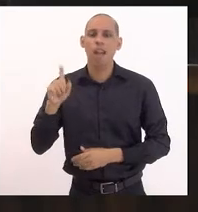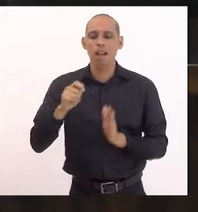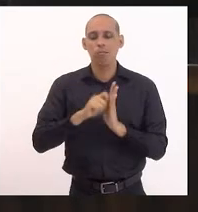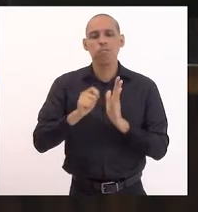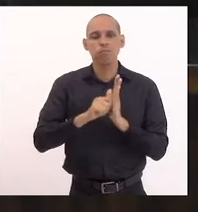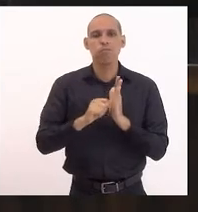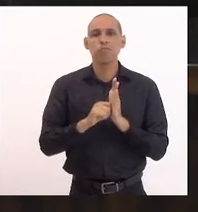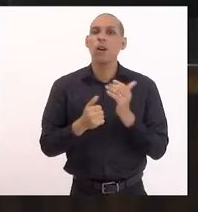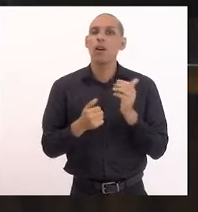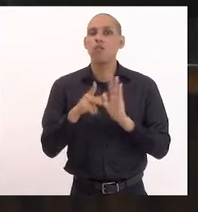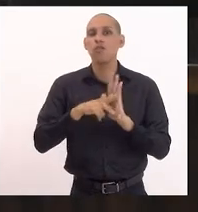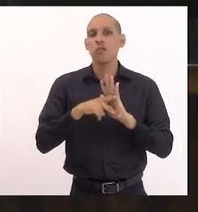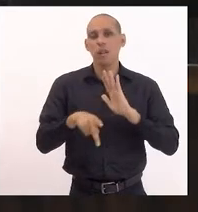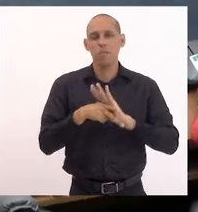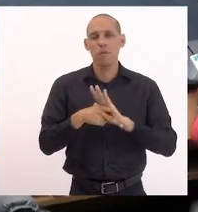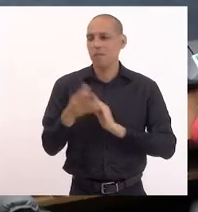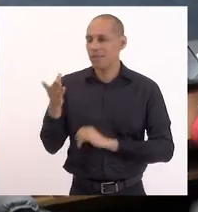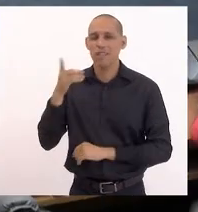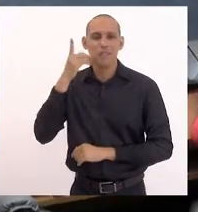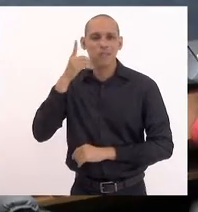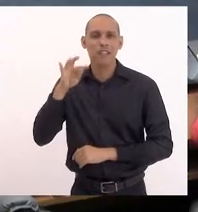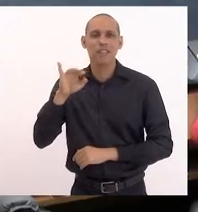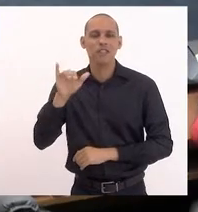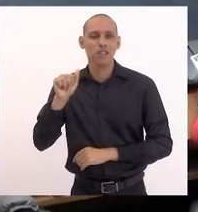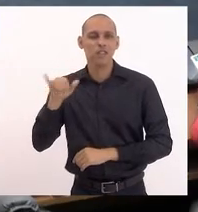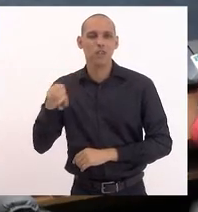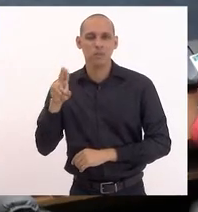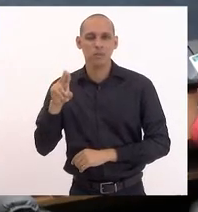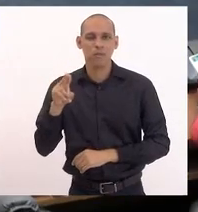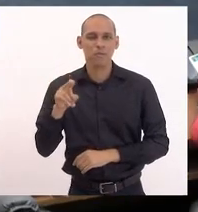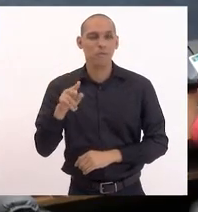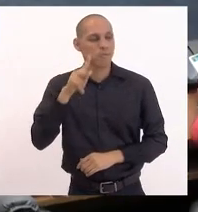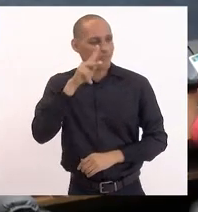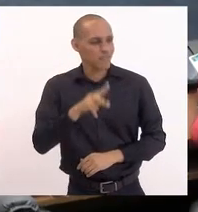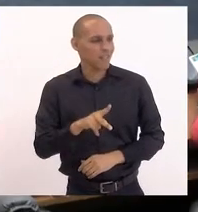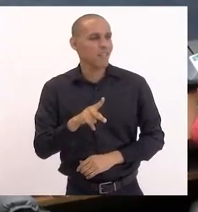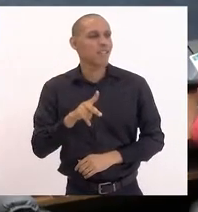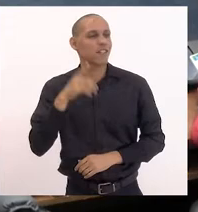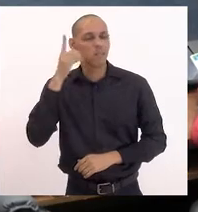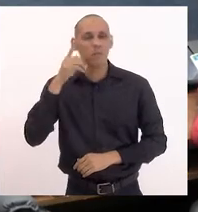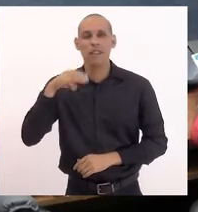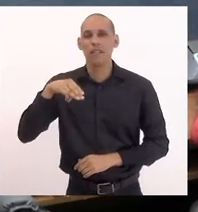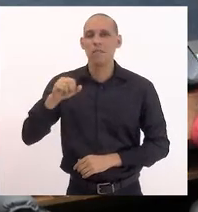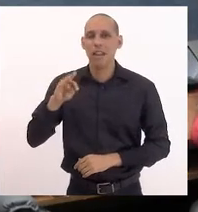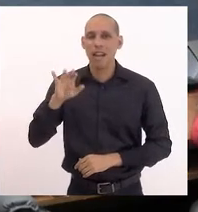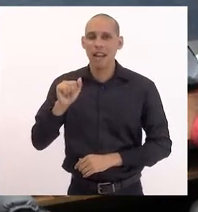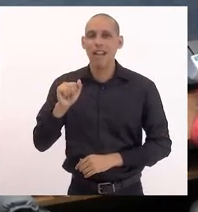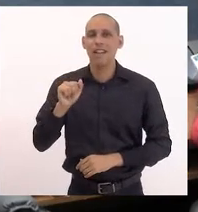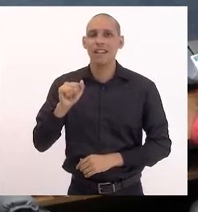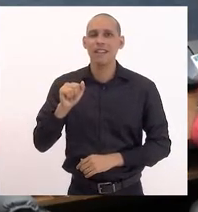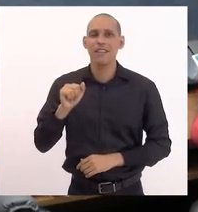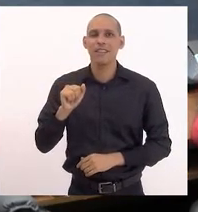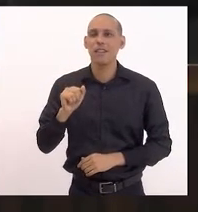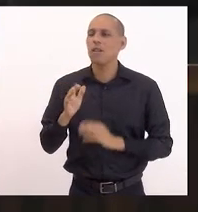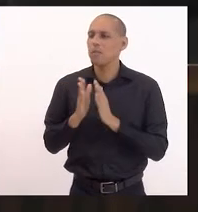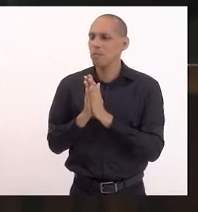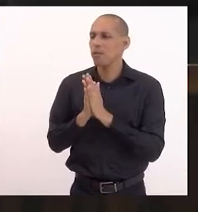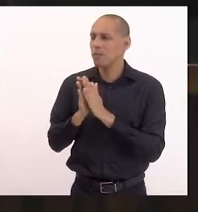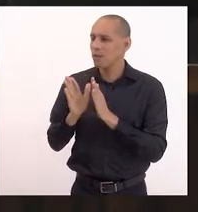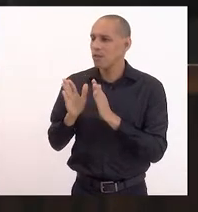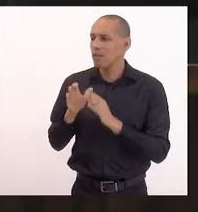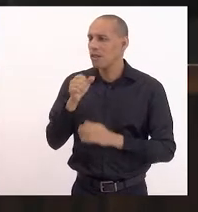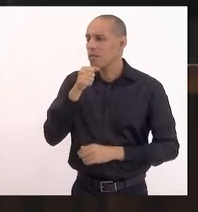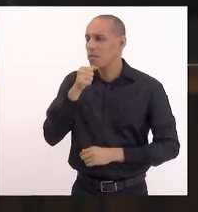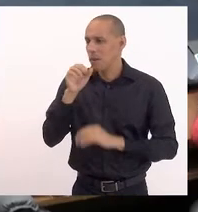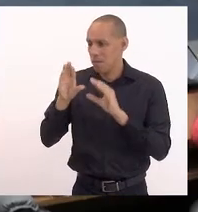deputada Tia Ju. O que projeto é este? Deputada Presidente Marta Rocha, senhores e senhoras deputadas... fechar o seu áudio, por